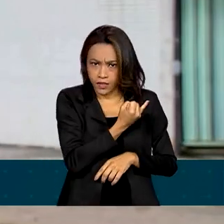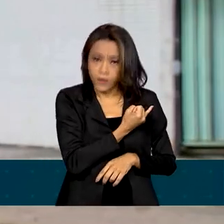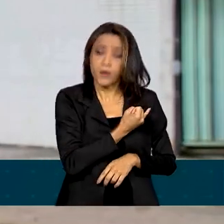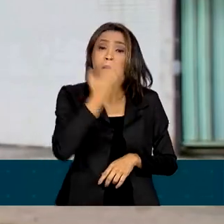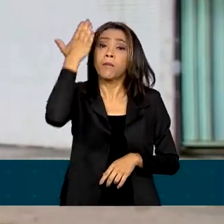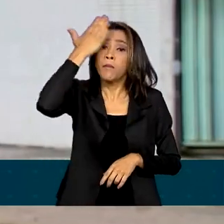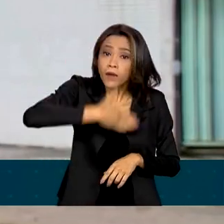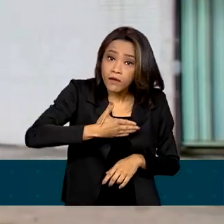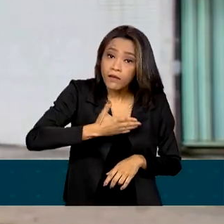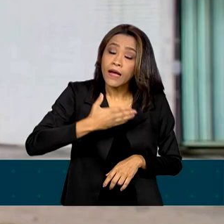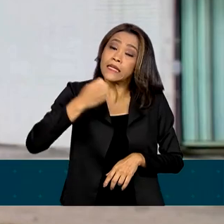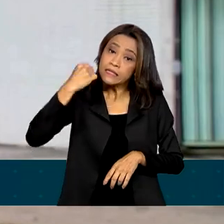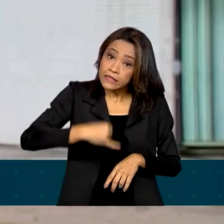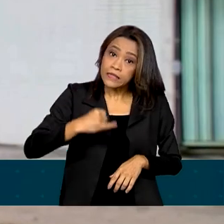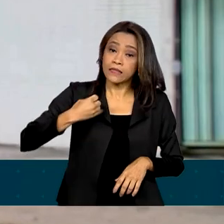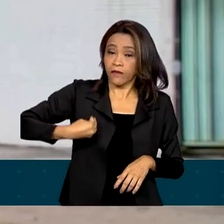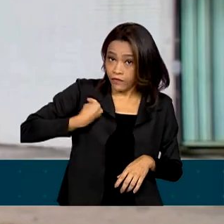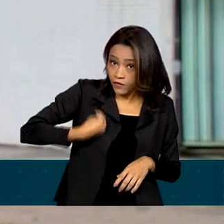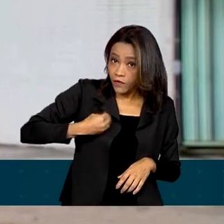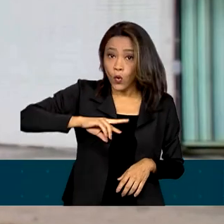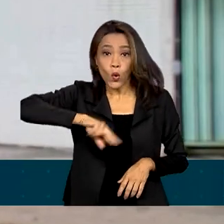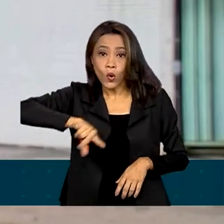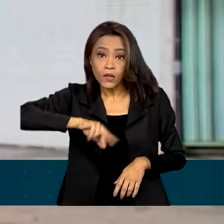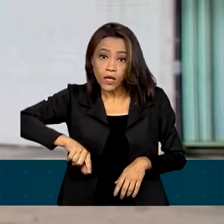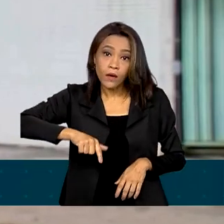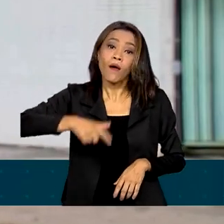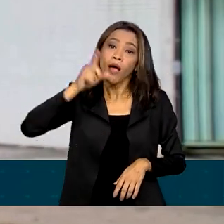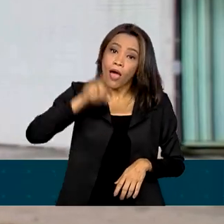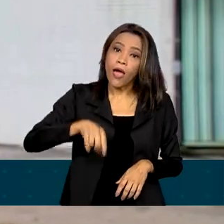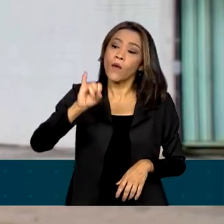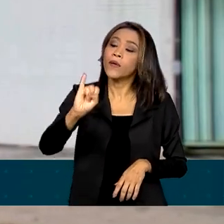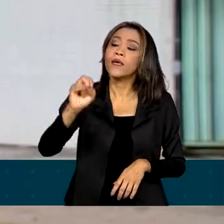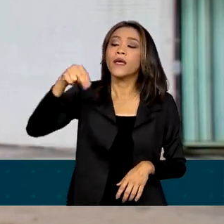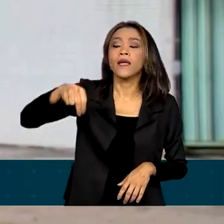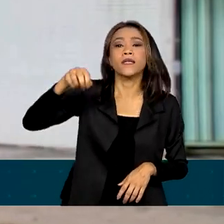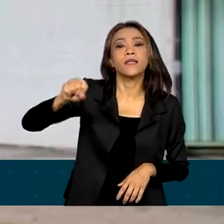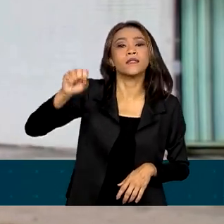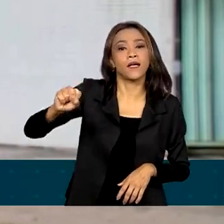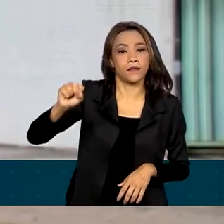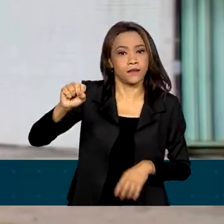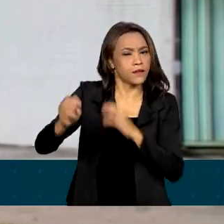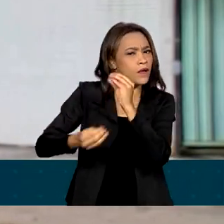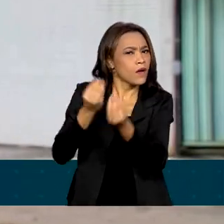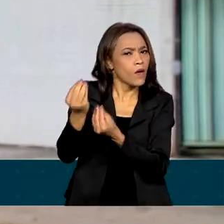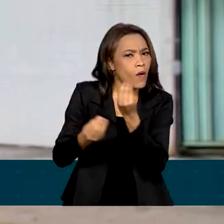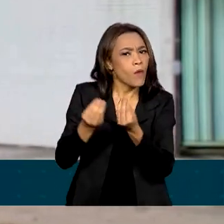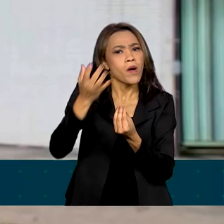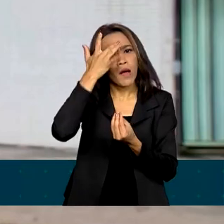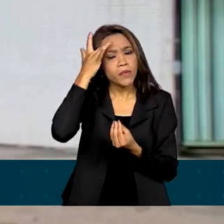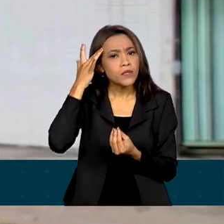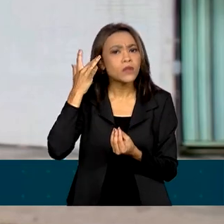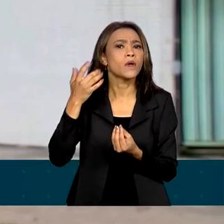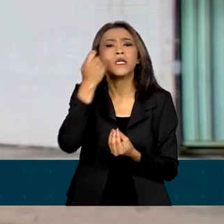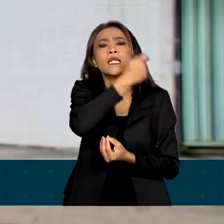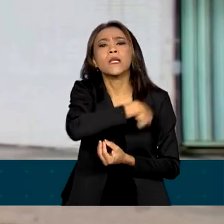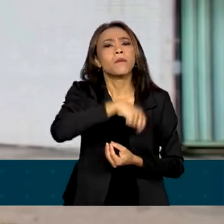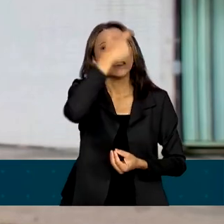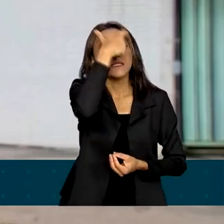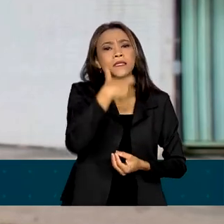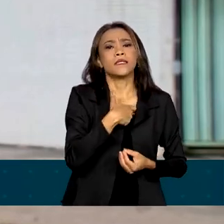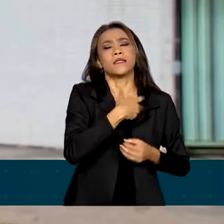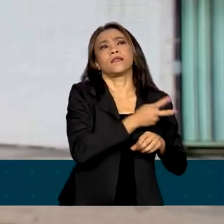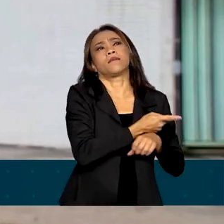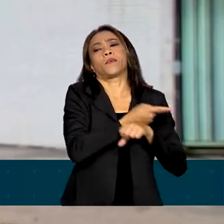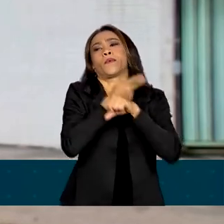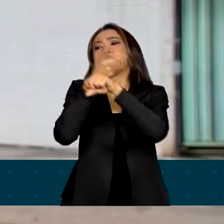de provar se o beneficiário está vivo é o próprio INSS. Ou seja, o cidadão não precisa mais se